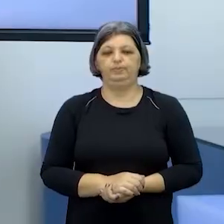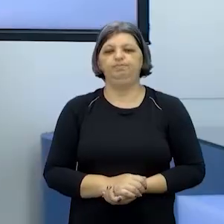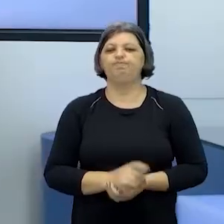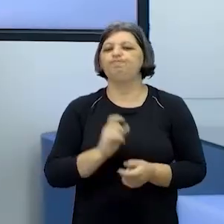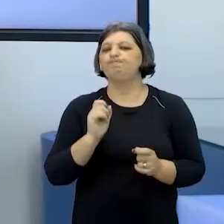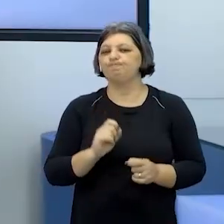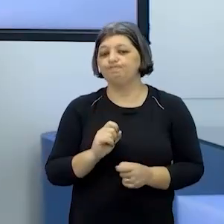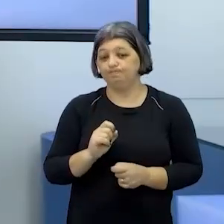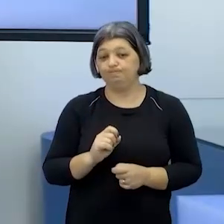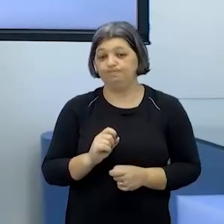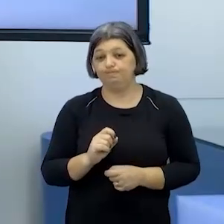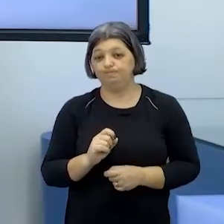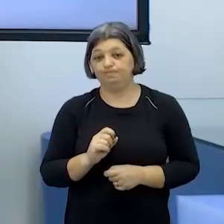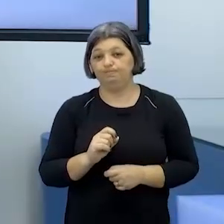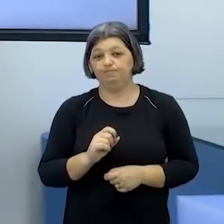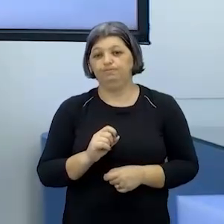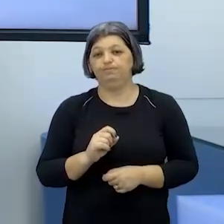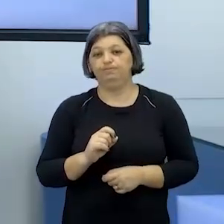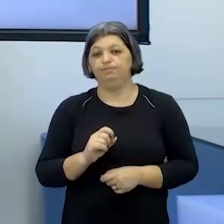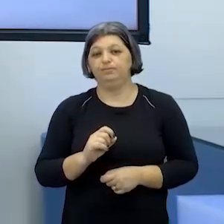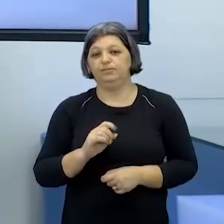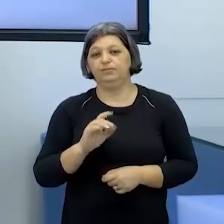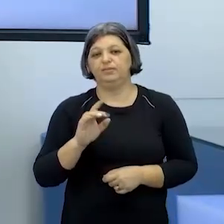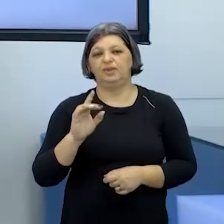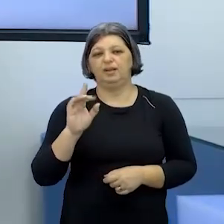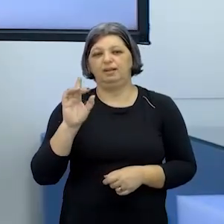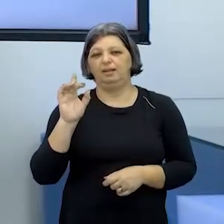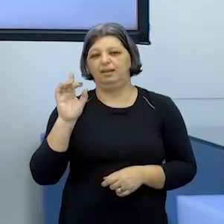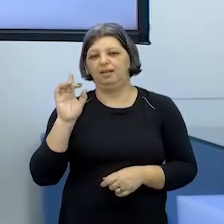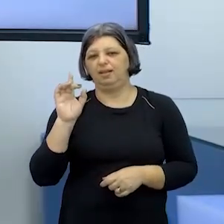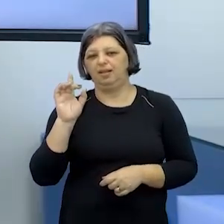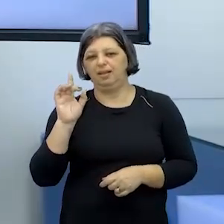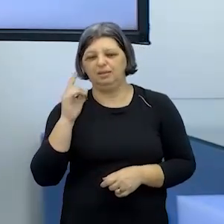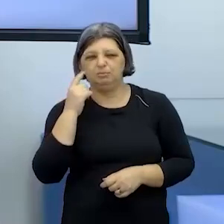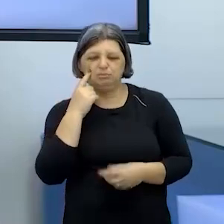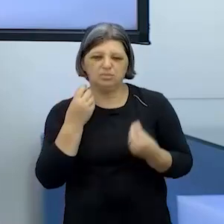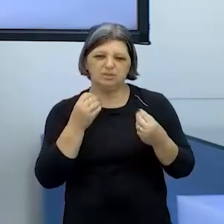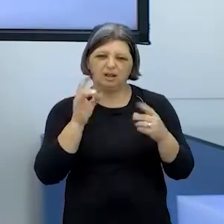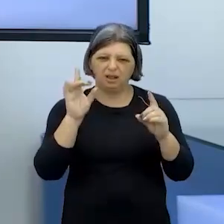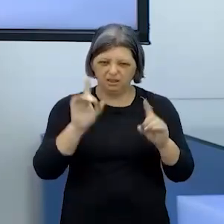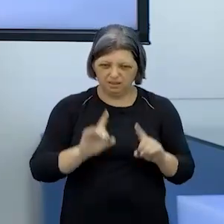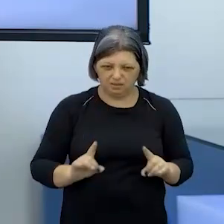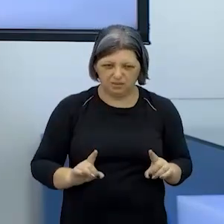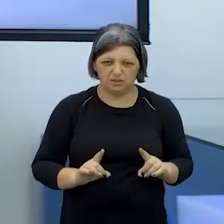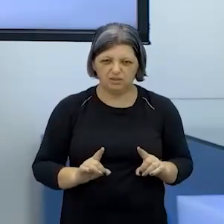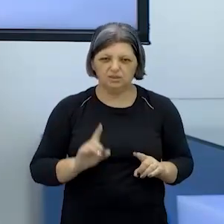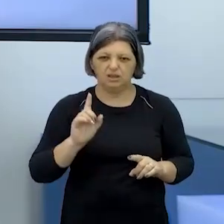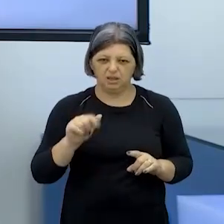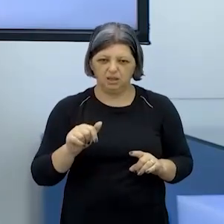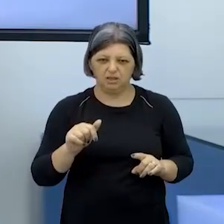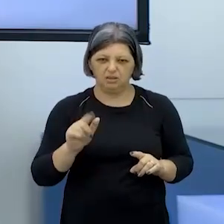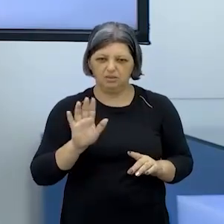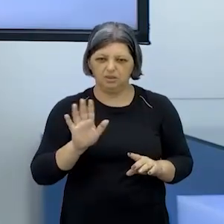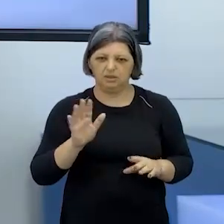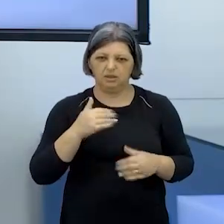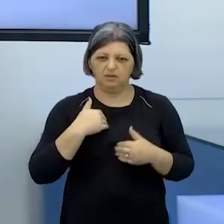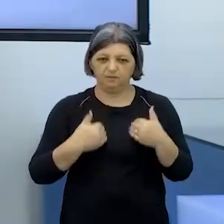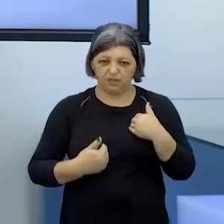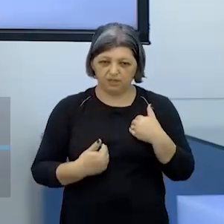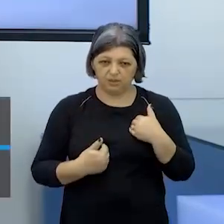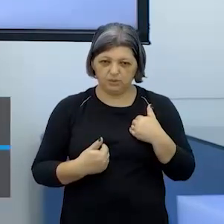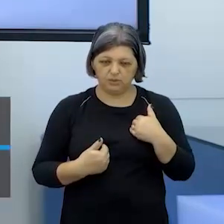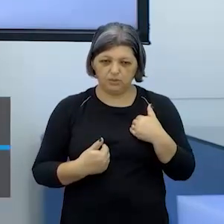eu já acho que é ficar fantasiando muito as coisas não ter o controle ali no real acho caso é físico é físico se você escolheu se a gente